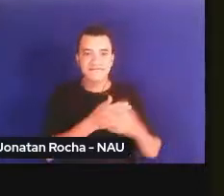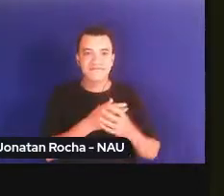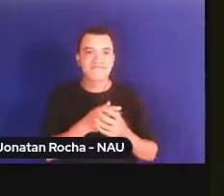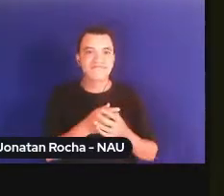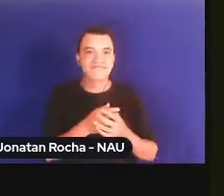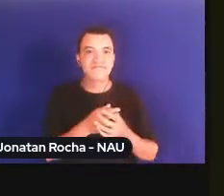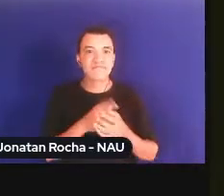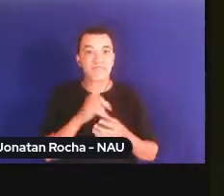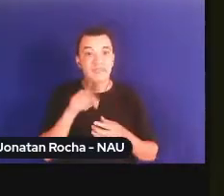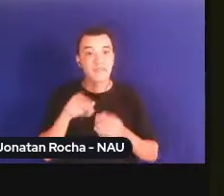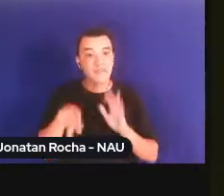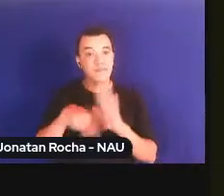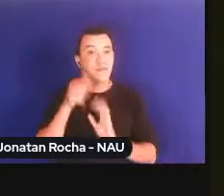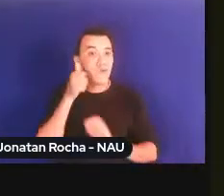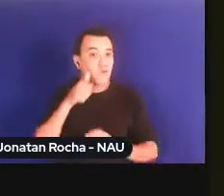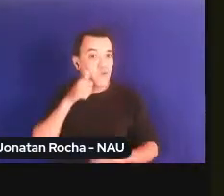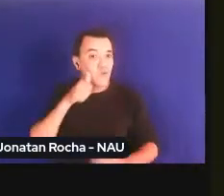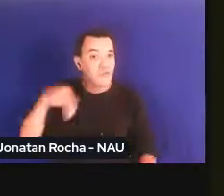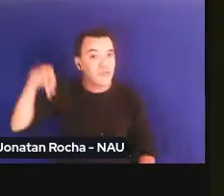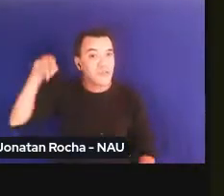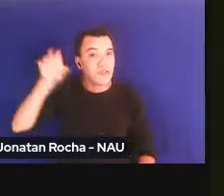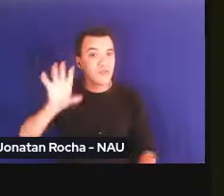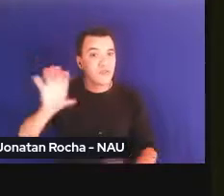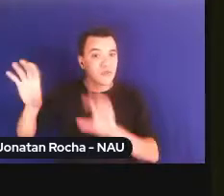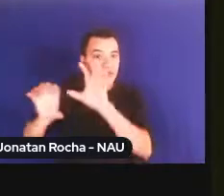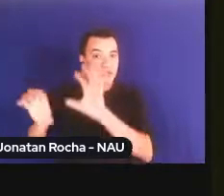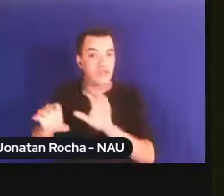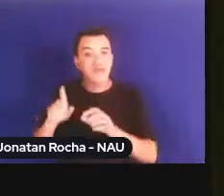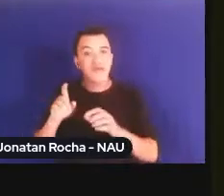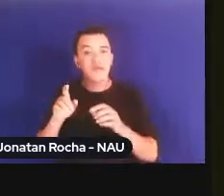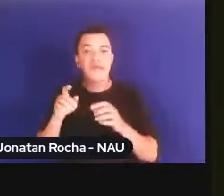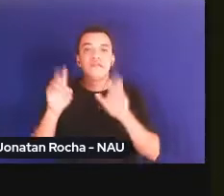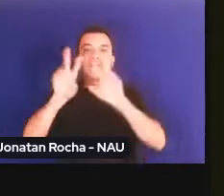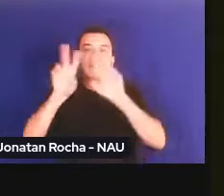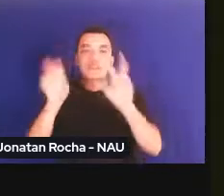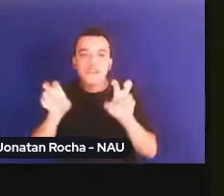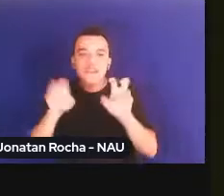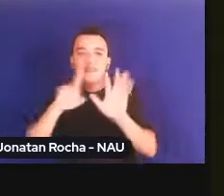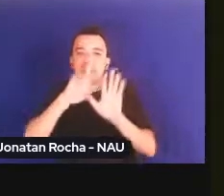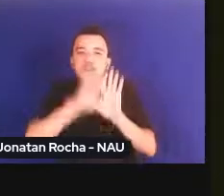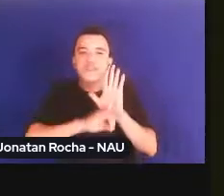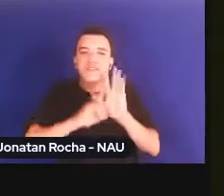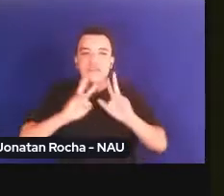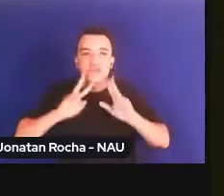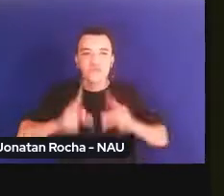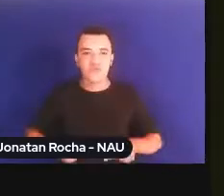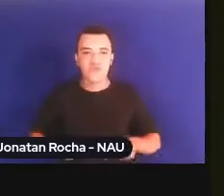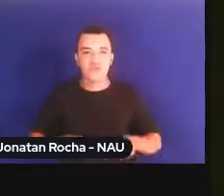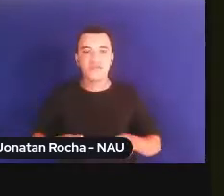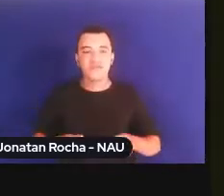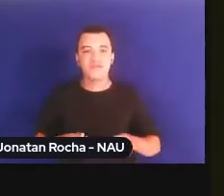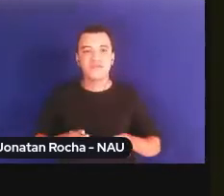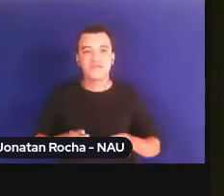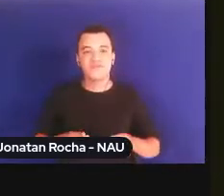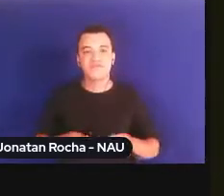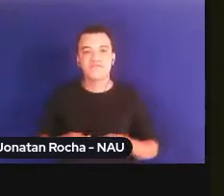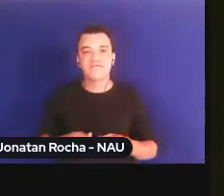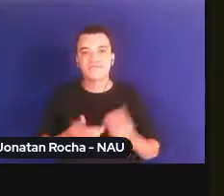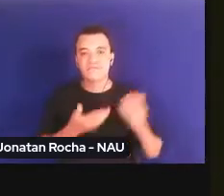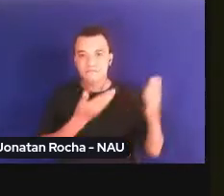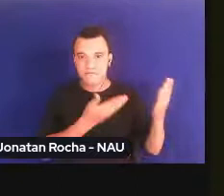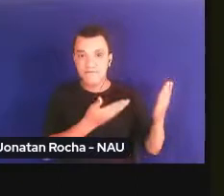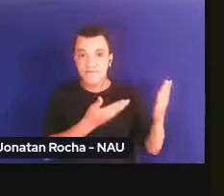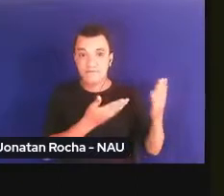nordestina e fala sobre direitos humanos com uma pauta aberta não só para o mundo direito mas que tem